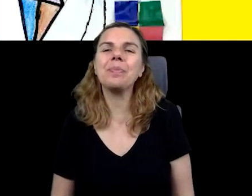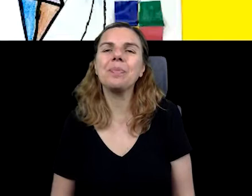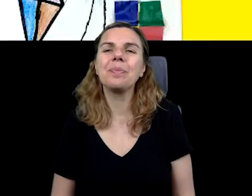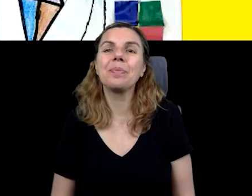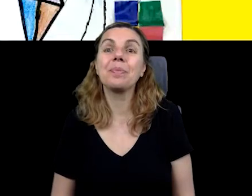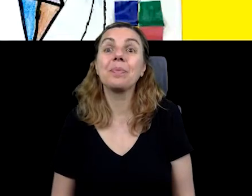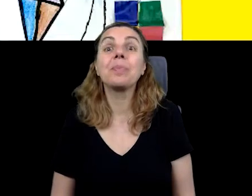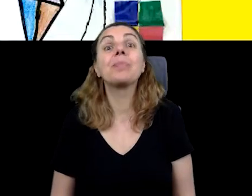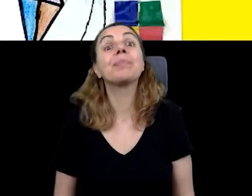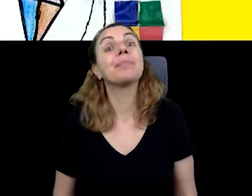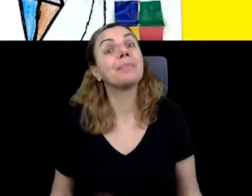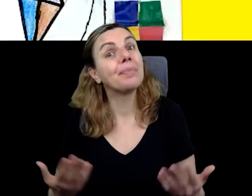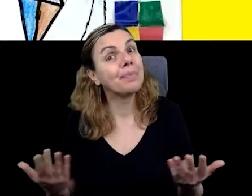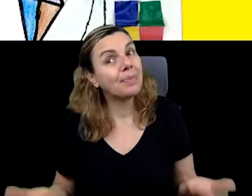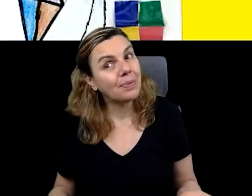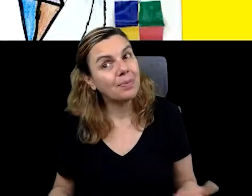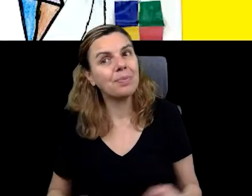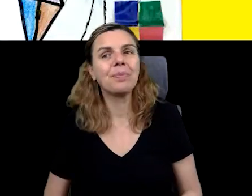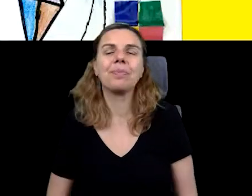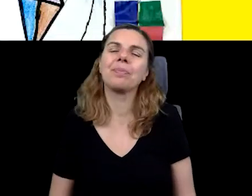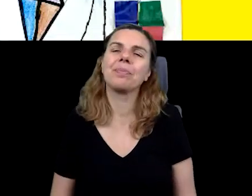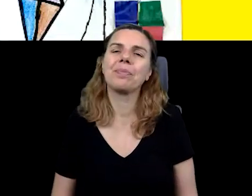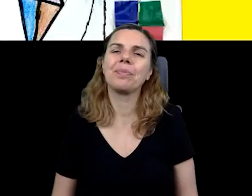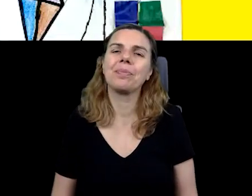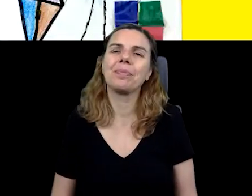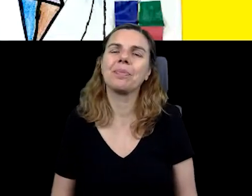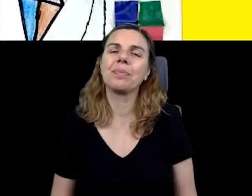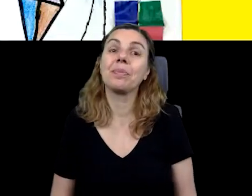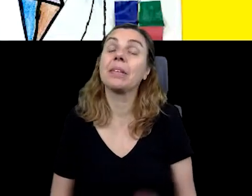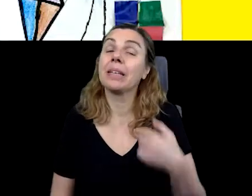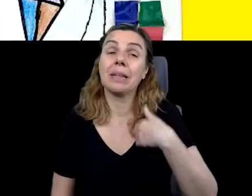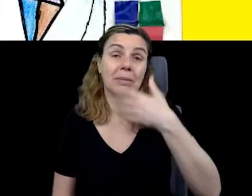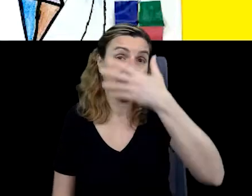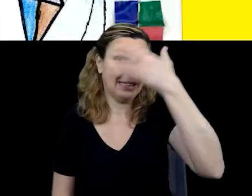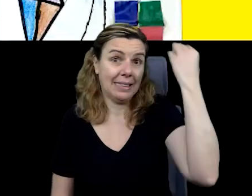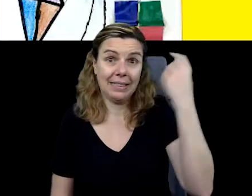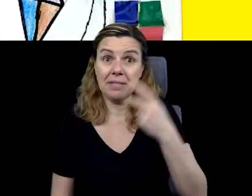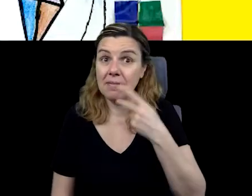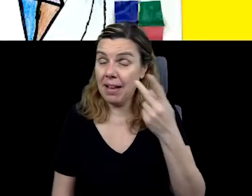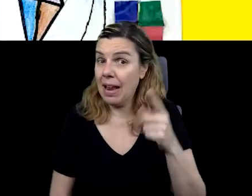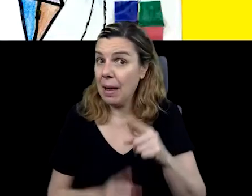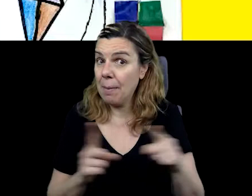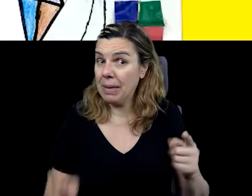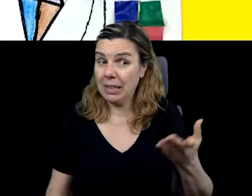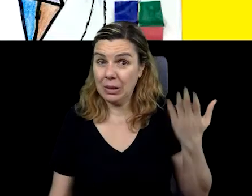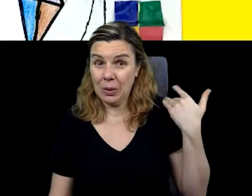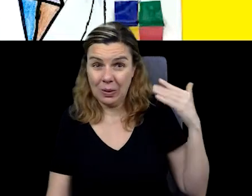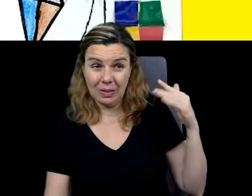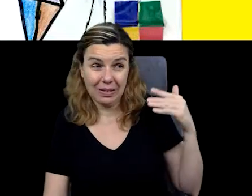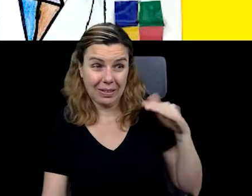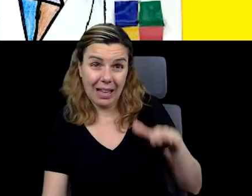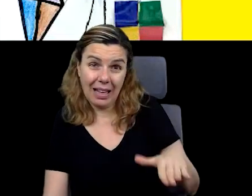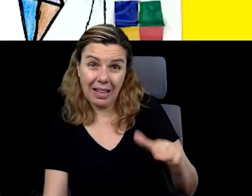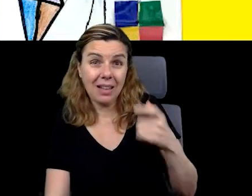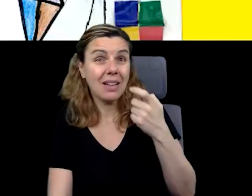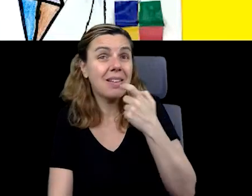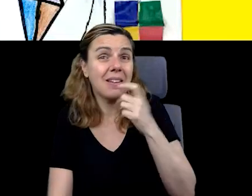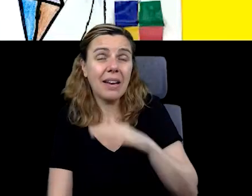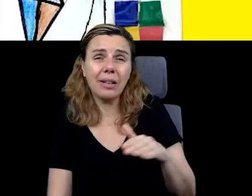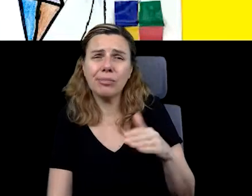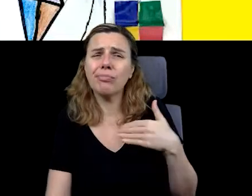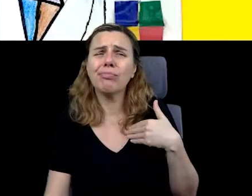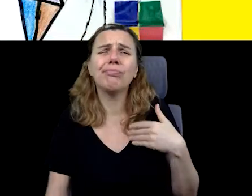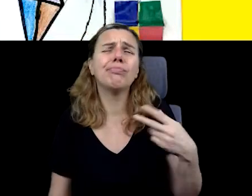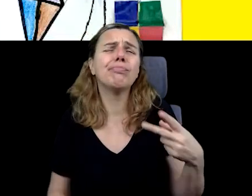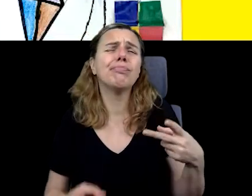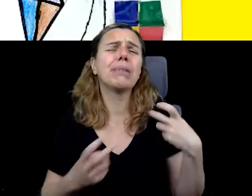Pois é. Eu não contei para vocês, mas quando a gente é criança, a gente não vê o